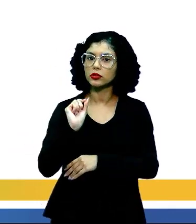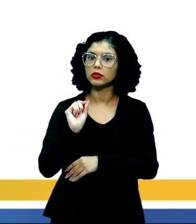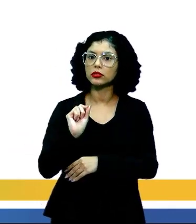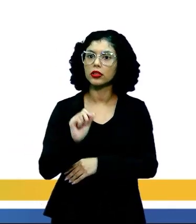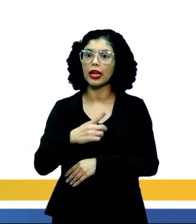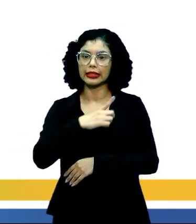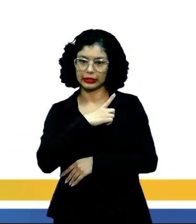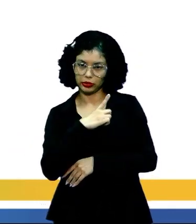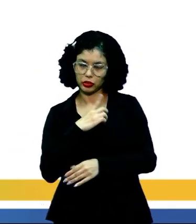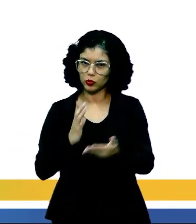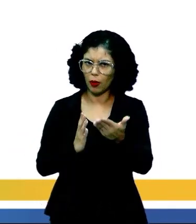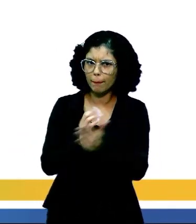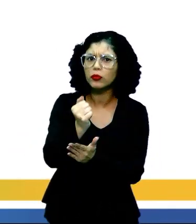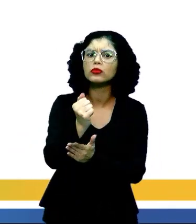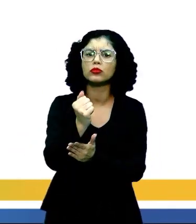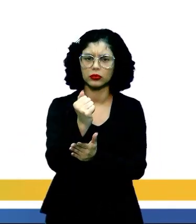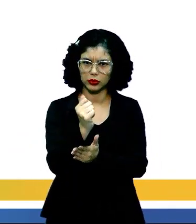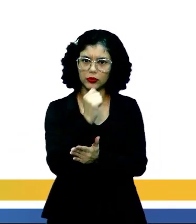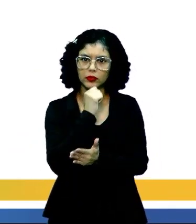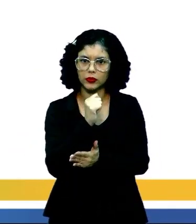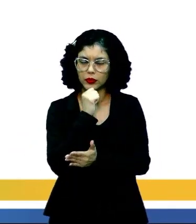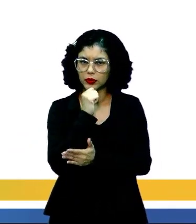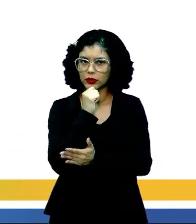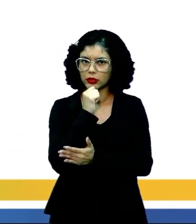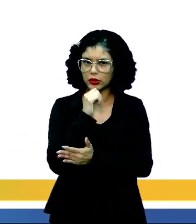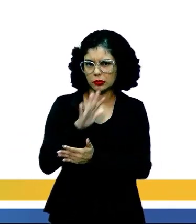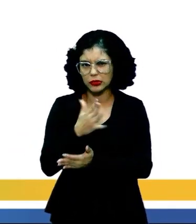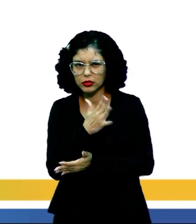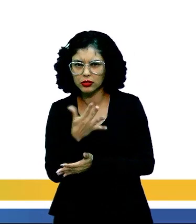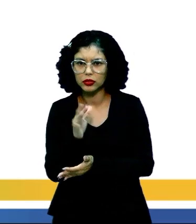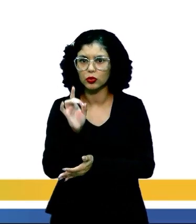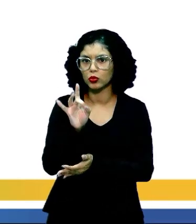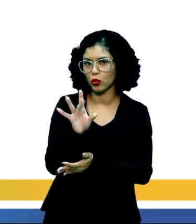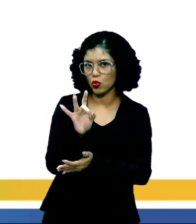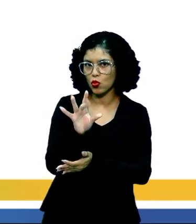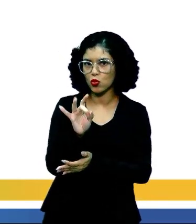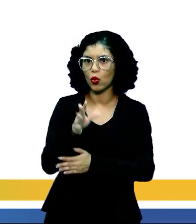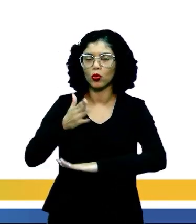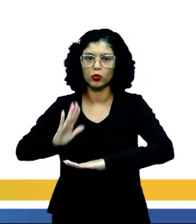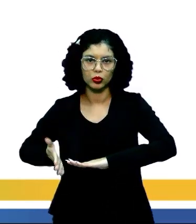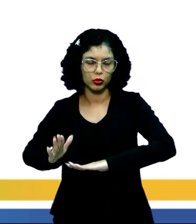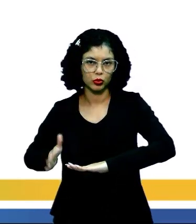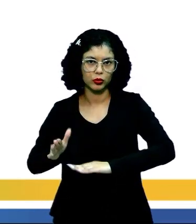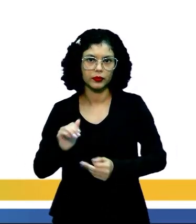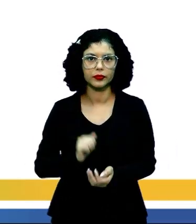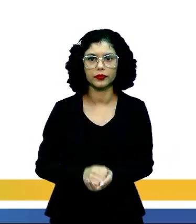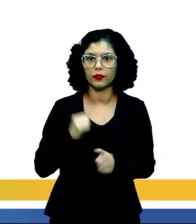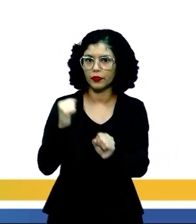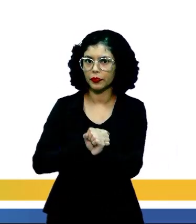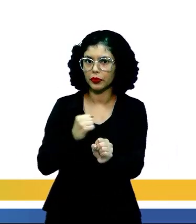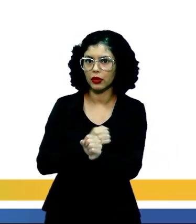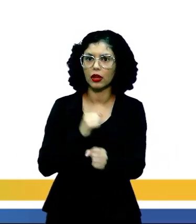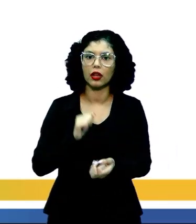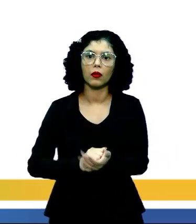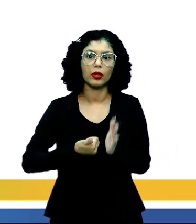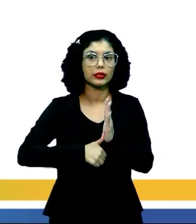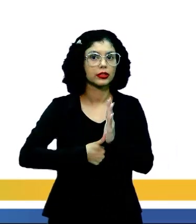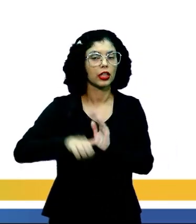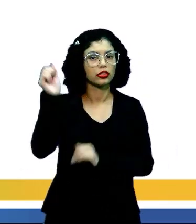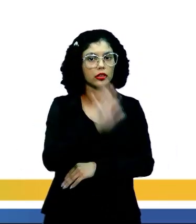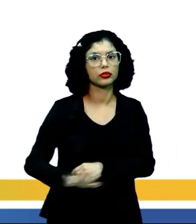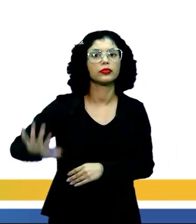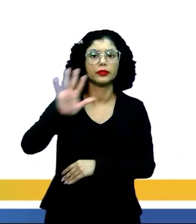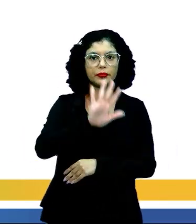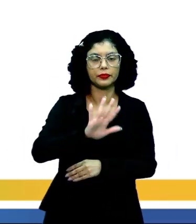Havia uma busca, e isso vai acontecer, obviamente, apenas no modernismo, da construção de uma identidade